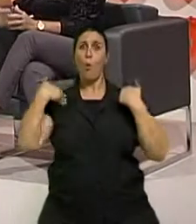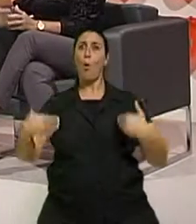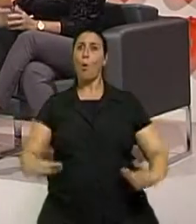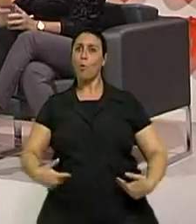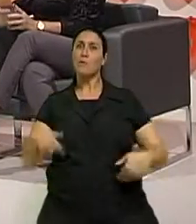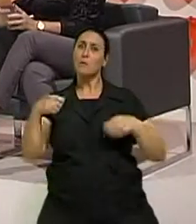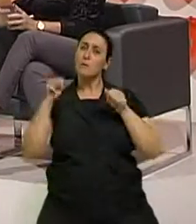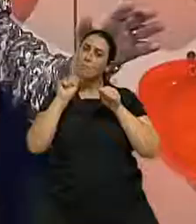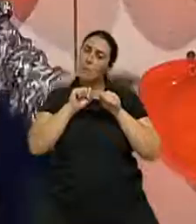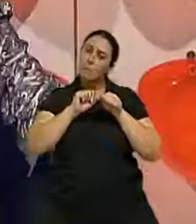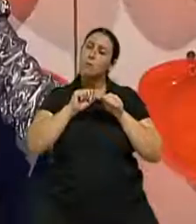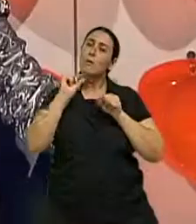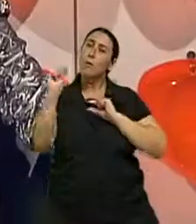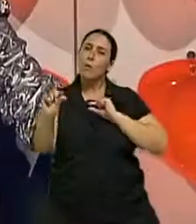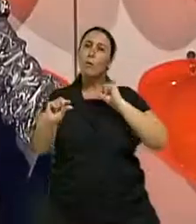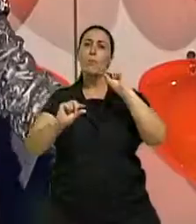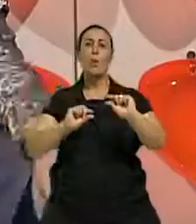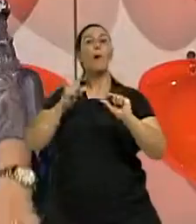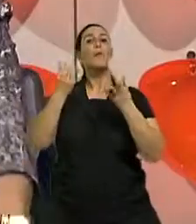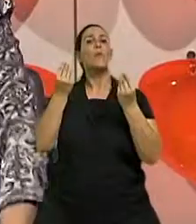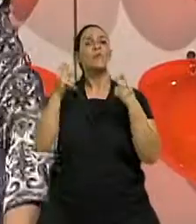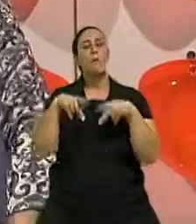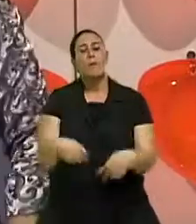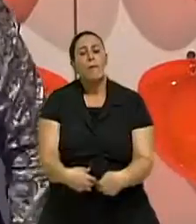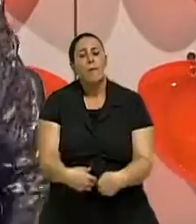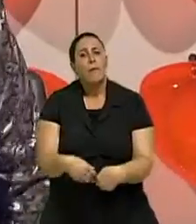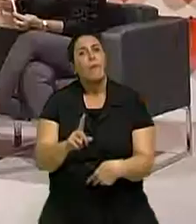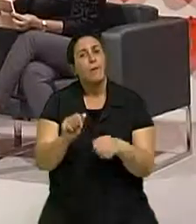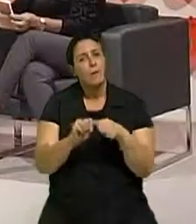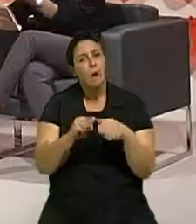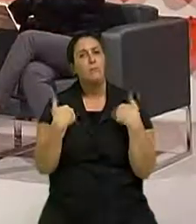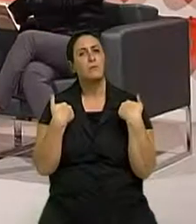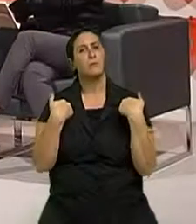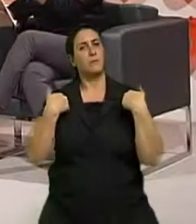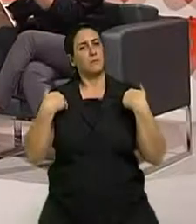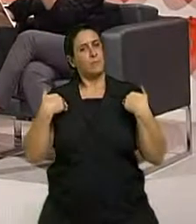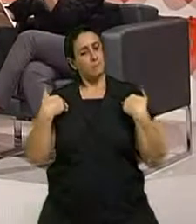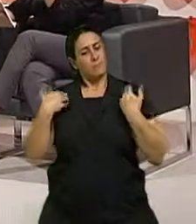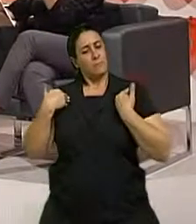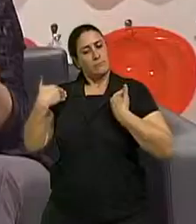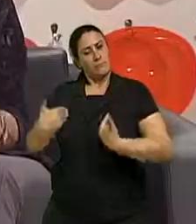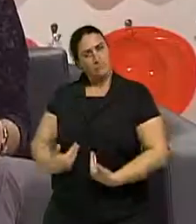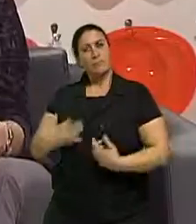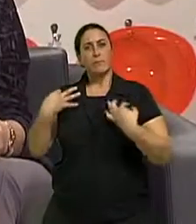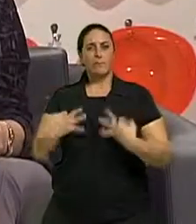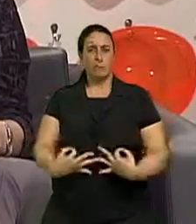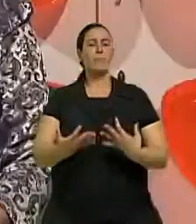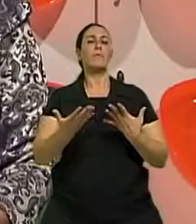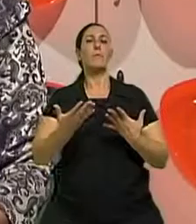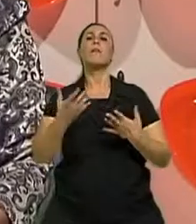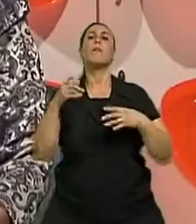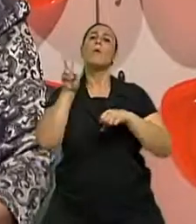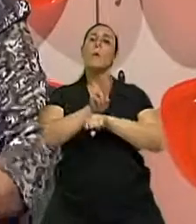a gente faz reeducação postural, digamos assim. Ah, RPG. Já ouviram falar, né? Já fizemos aqui. Isso,